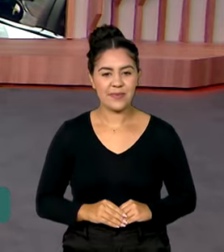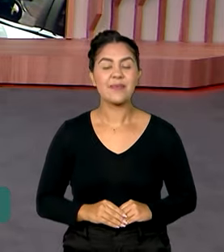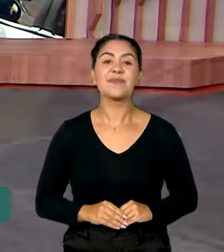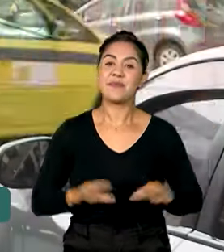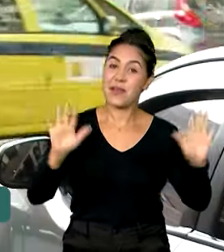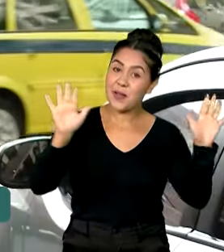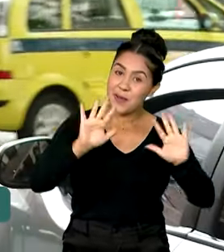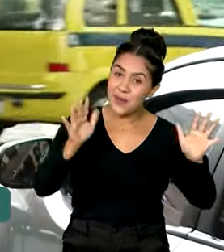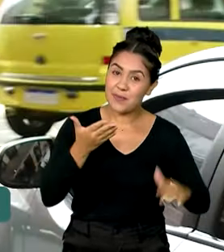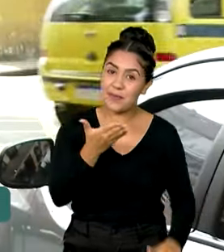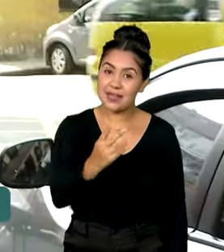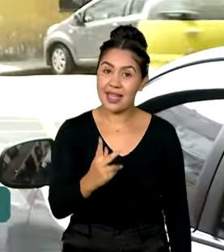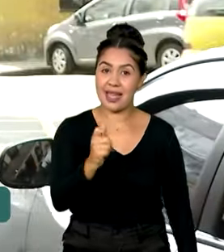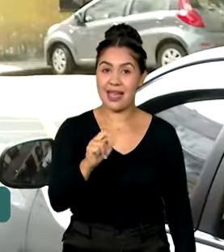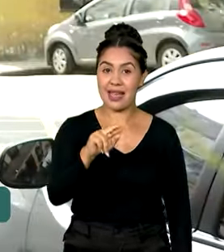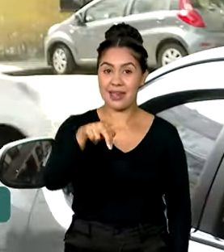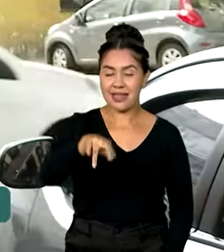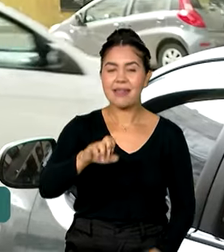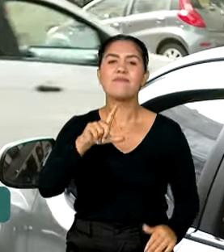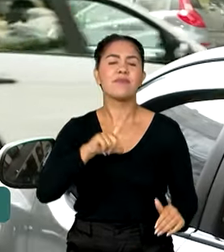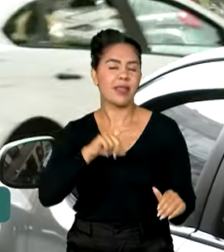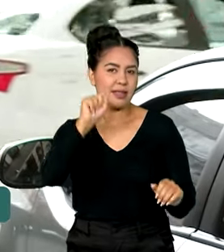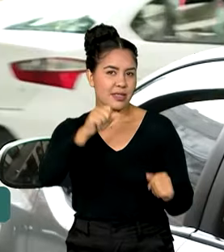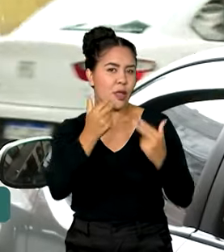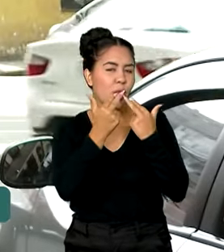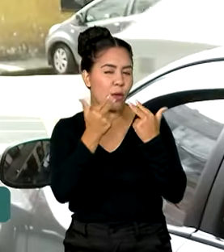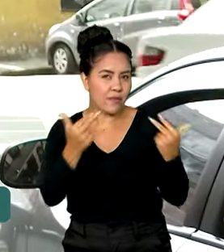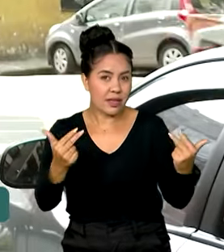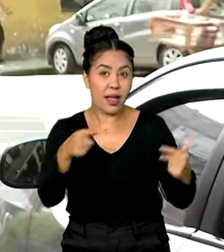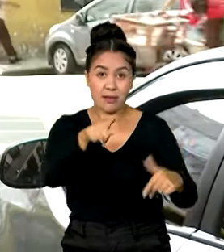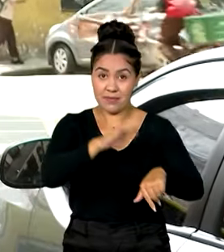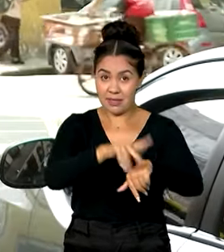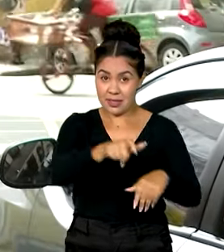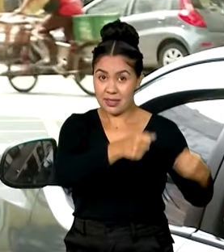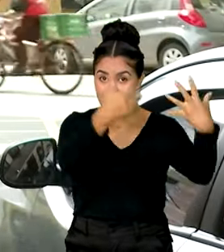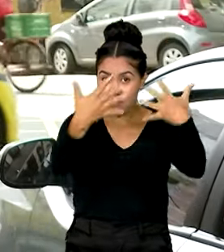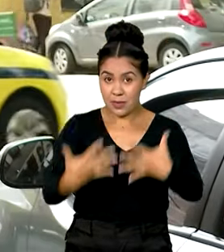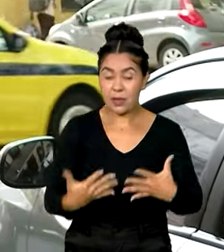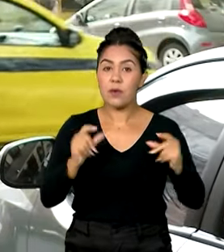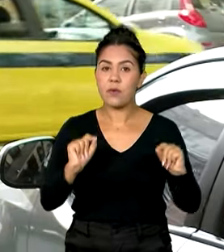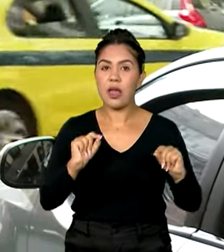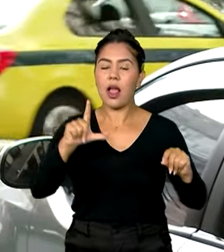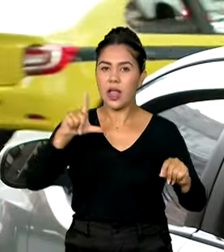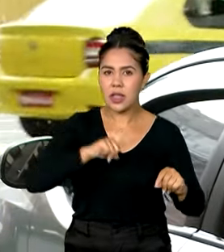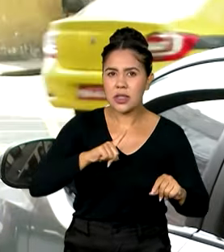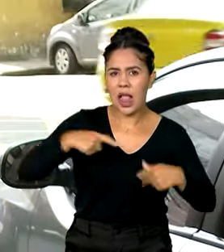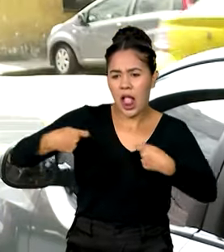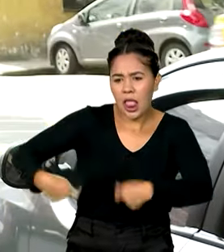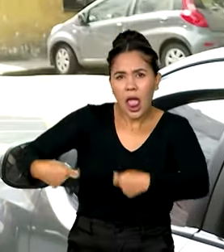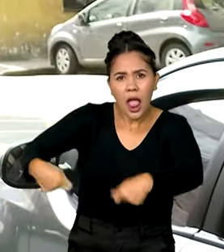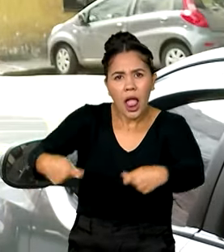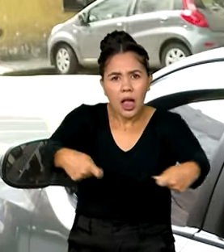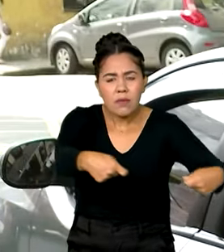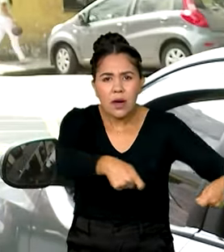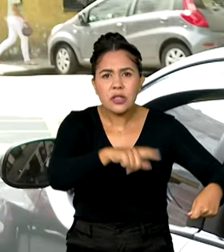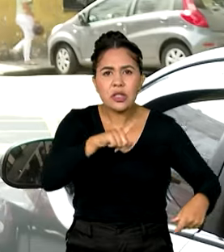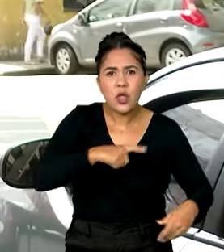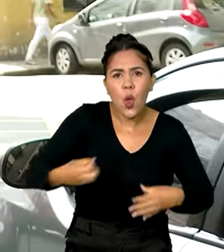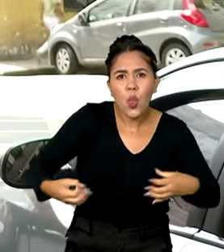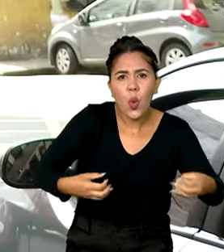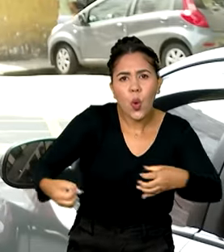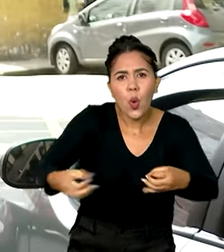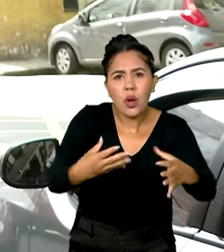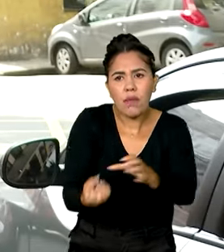Oi, Karine. Bom dia para você. Novidades. Bom dia a todos. Como você disse, Karine, com a crescente demanda por novos números de CNPJ,